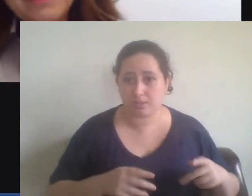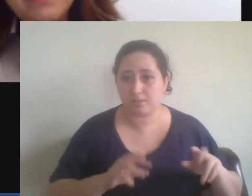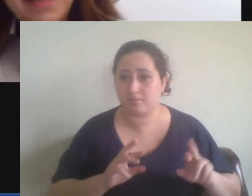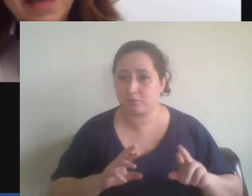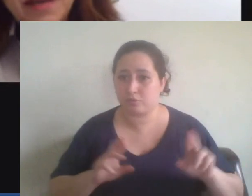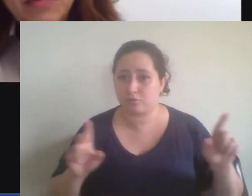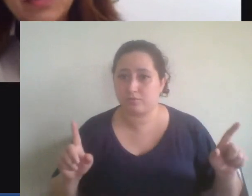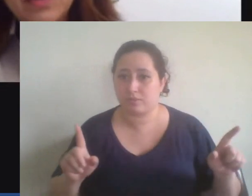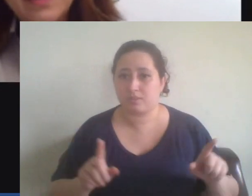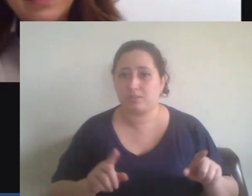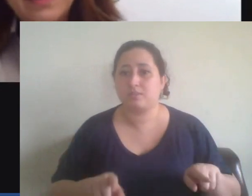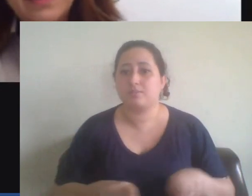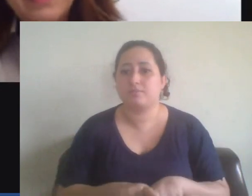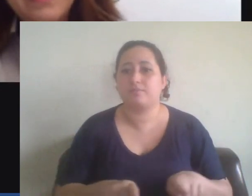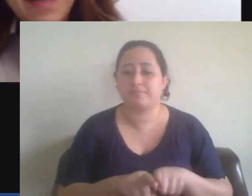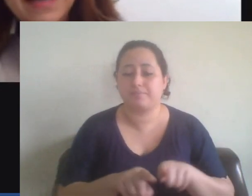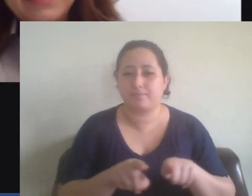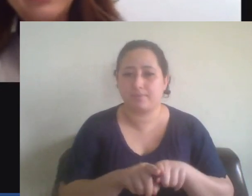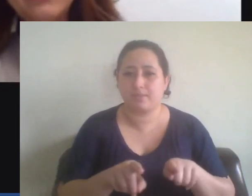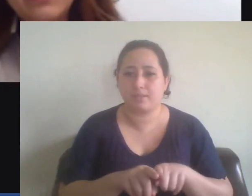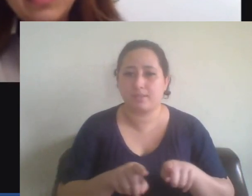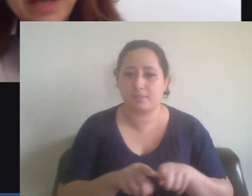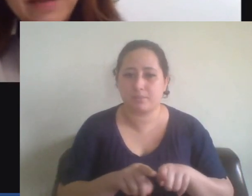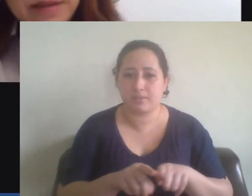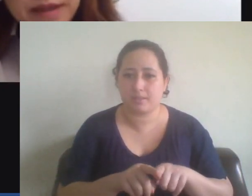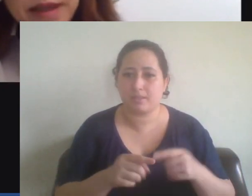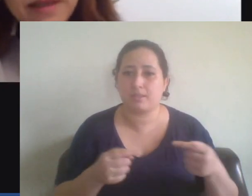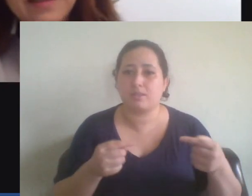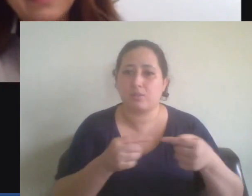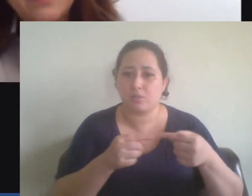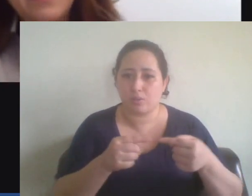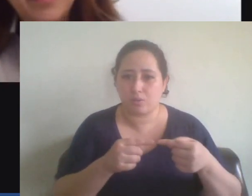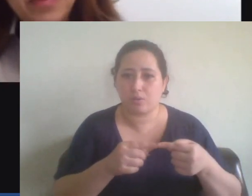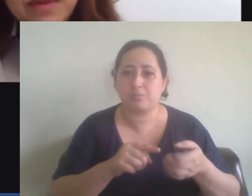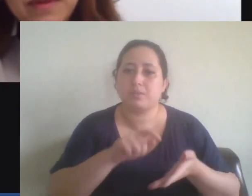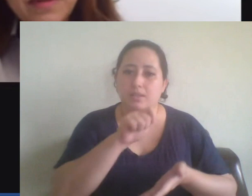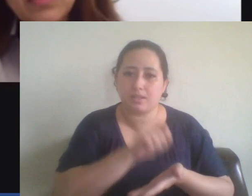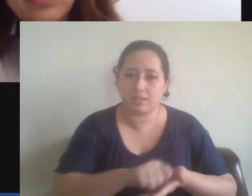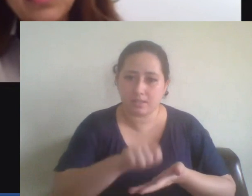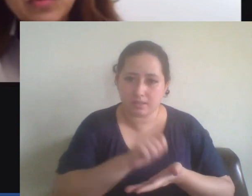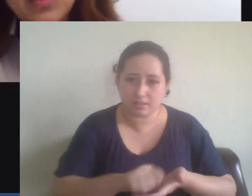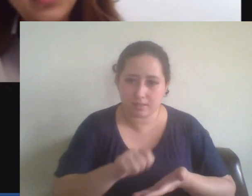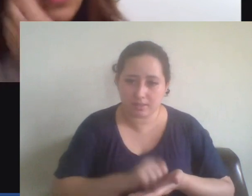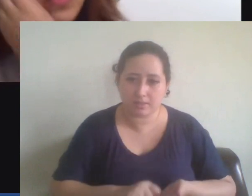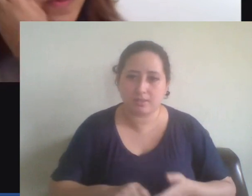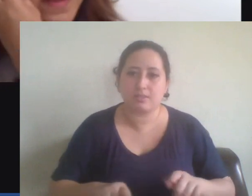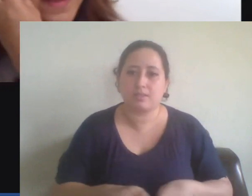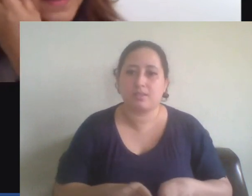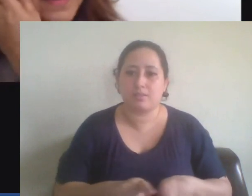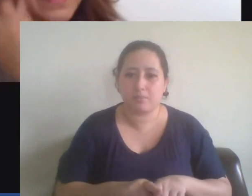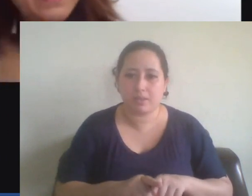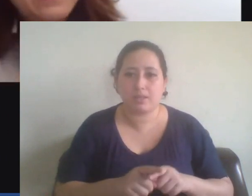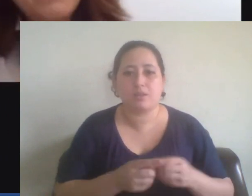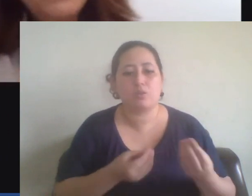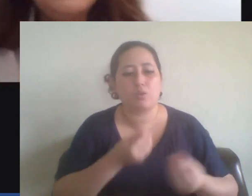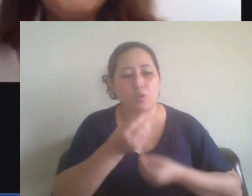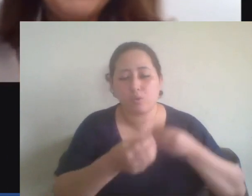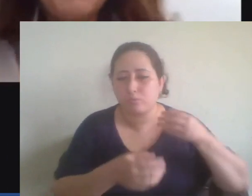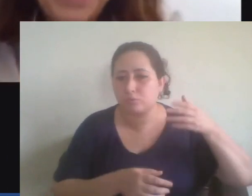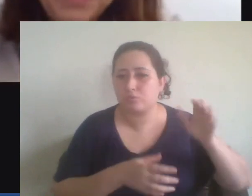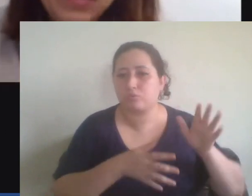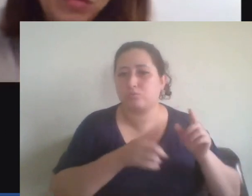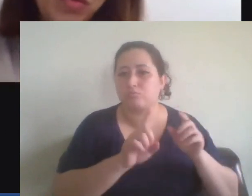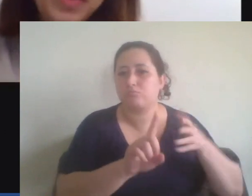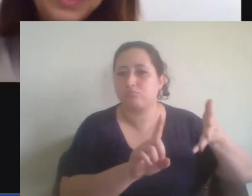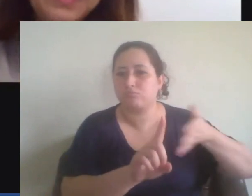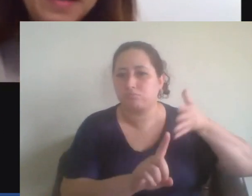com um acervo ligado à escrita e à produção do discurso, que me